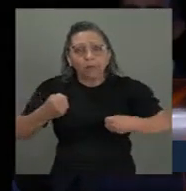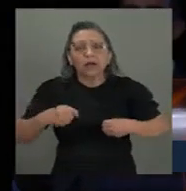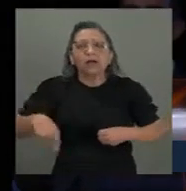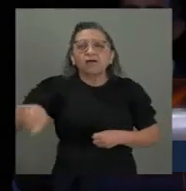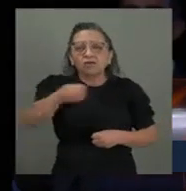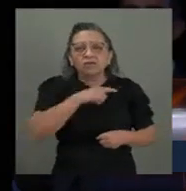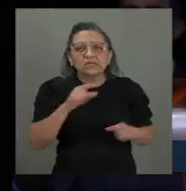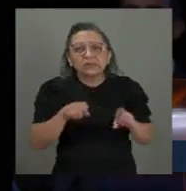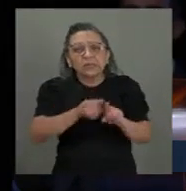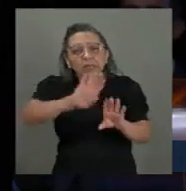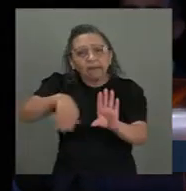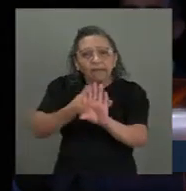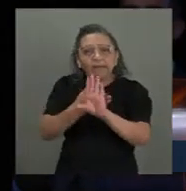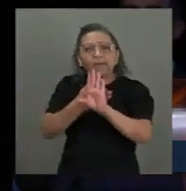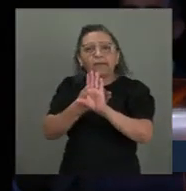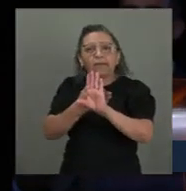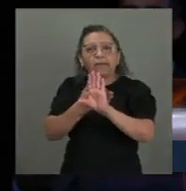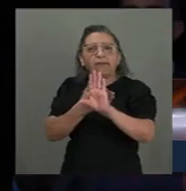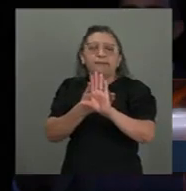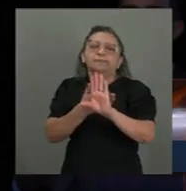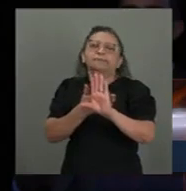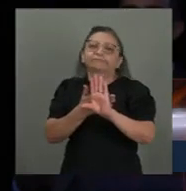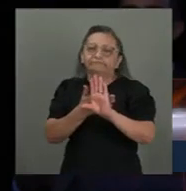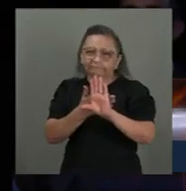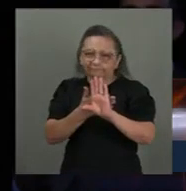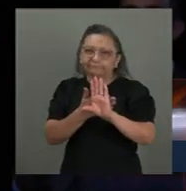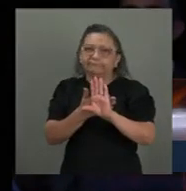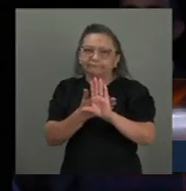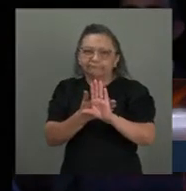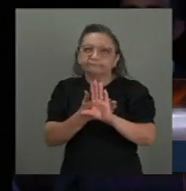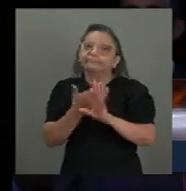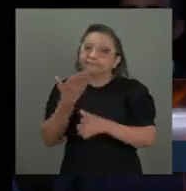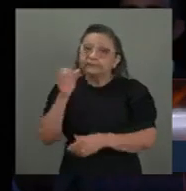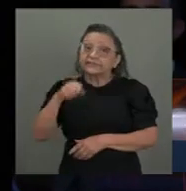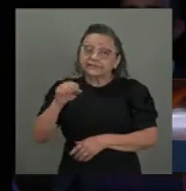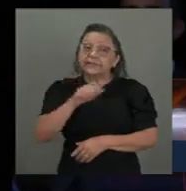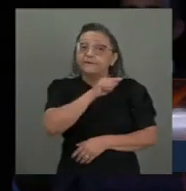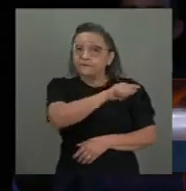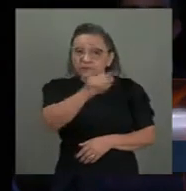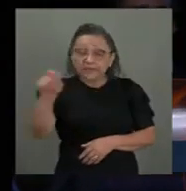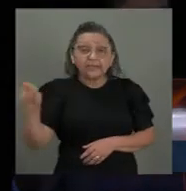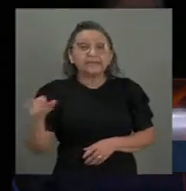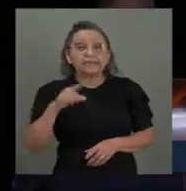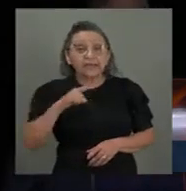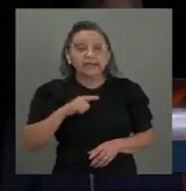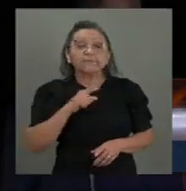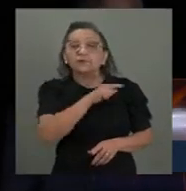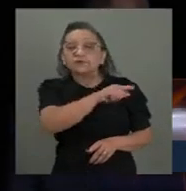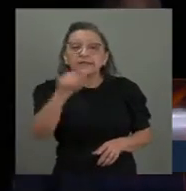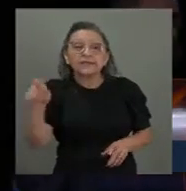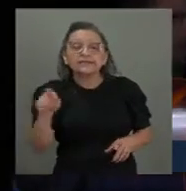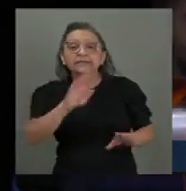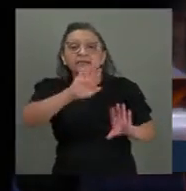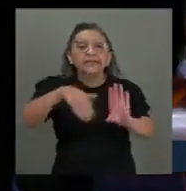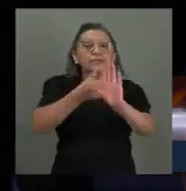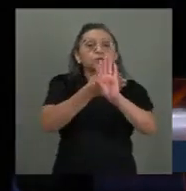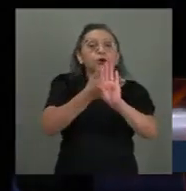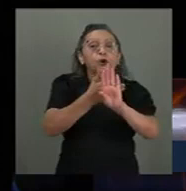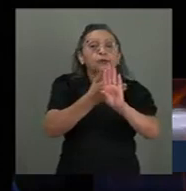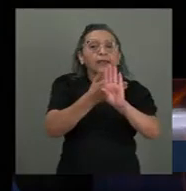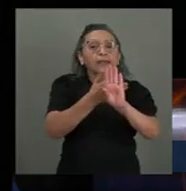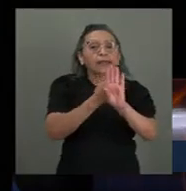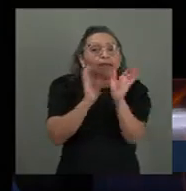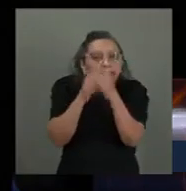escondem atrás dos muros, sim? Vocês que se escondem atrás de mesas,